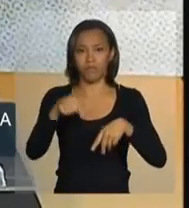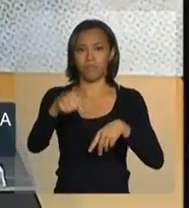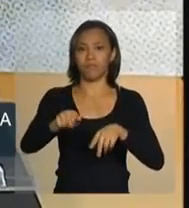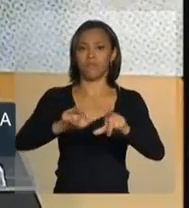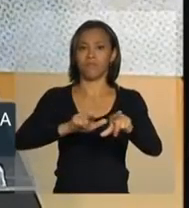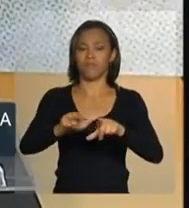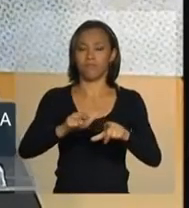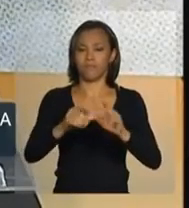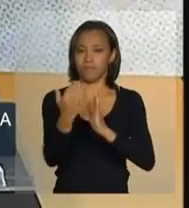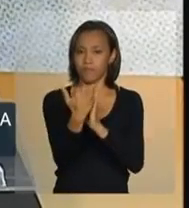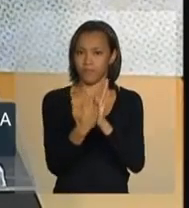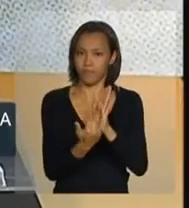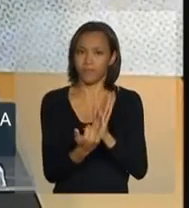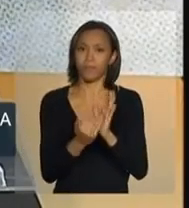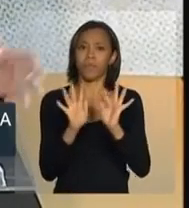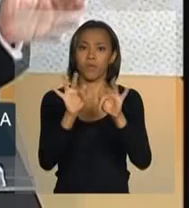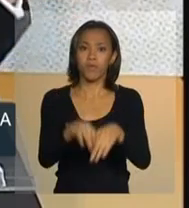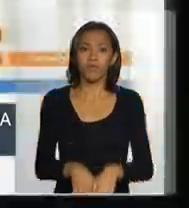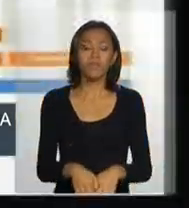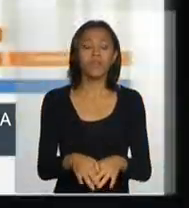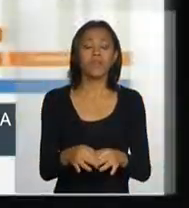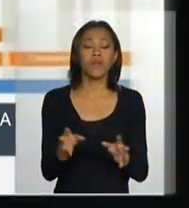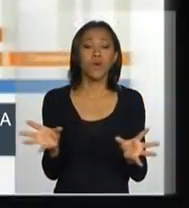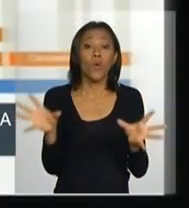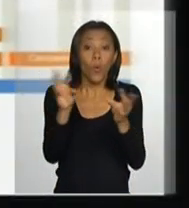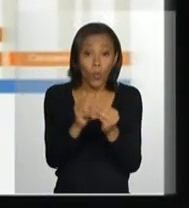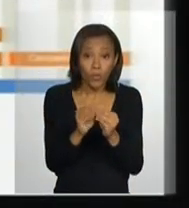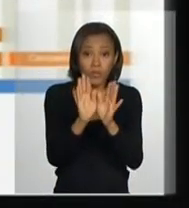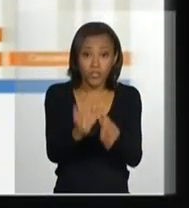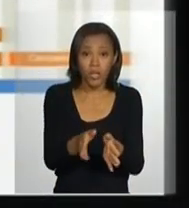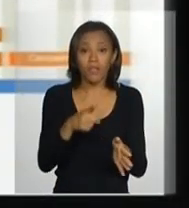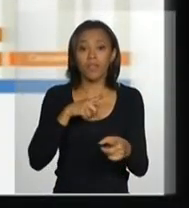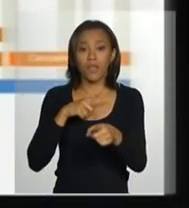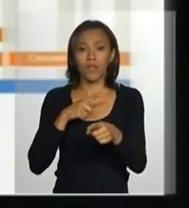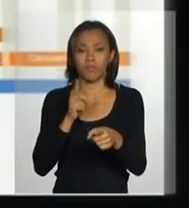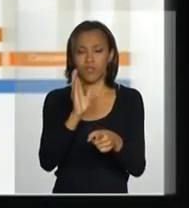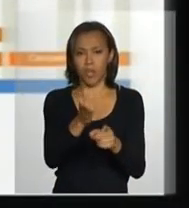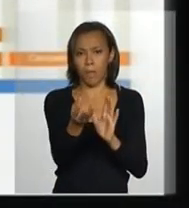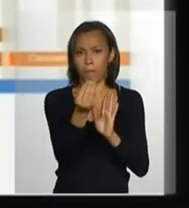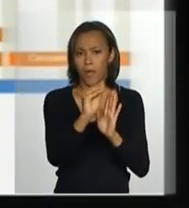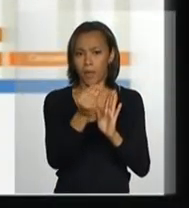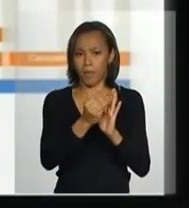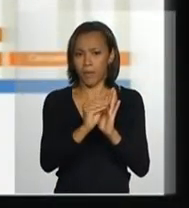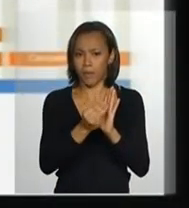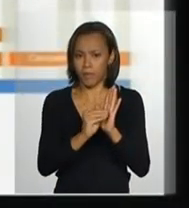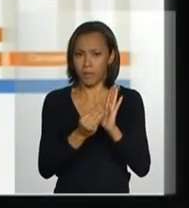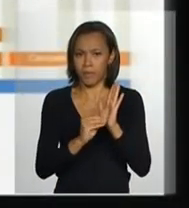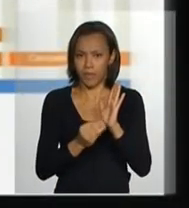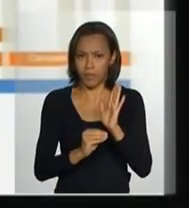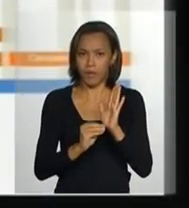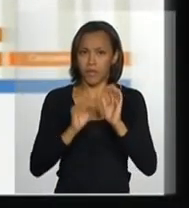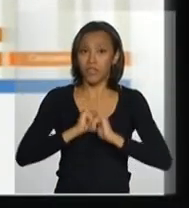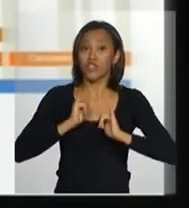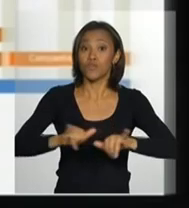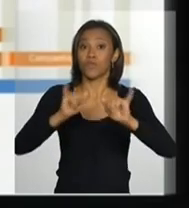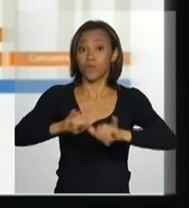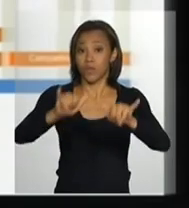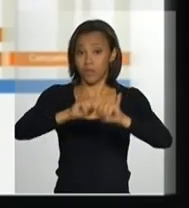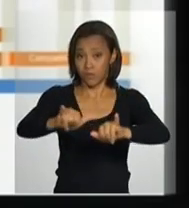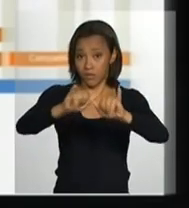Por fim, nós temos aí o que está previsto das campanhas publicitárias a